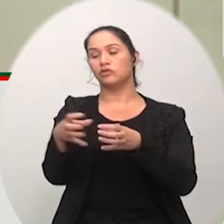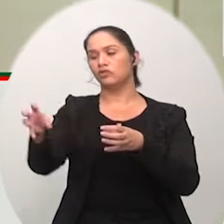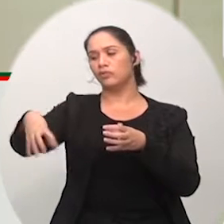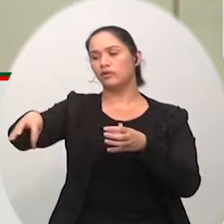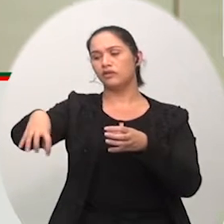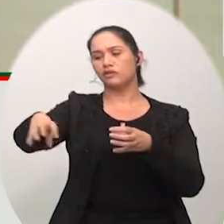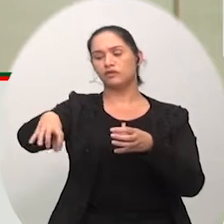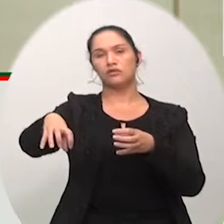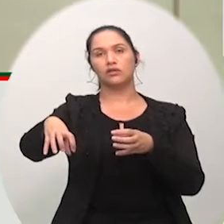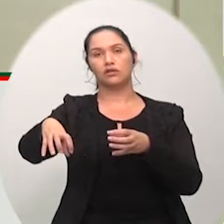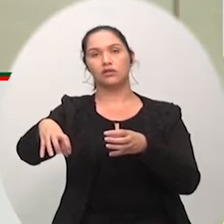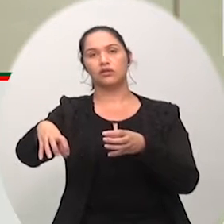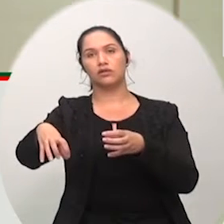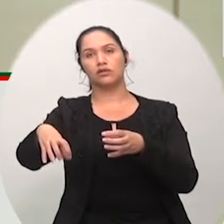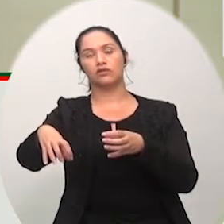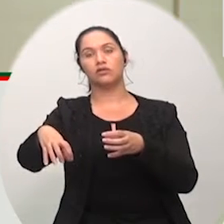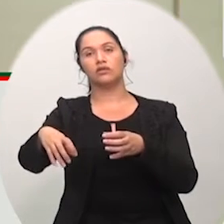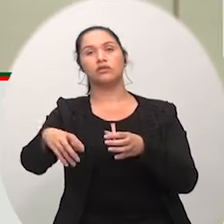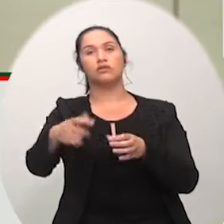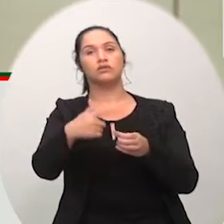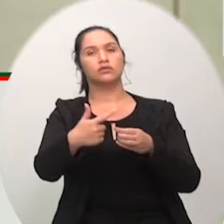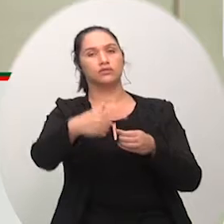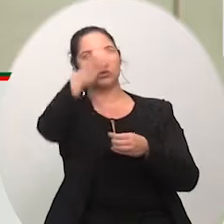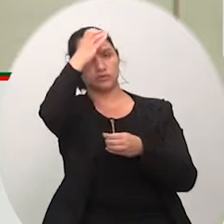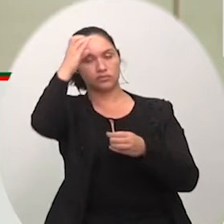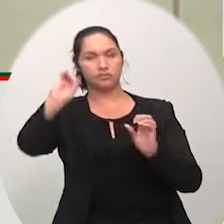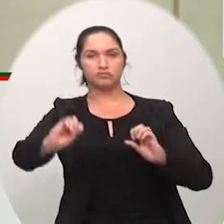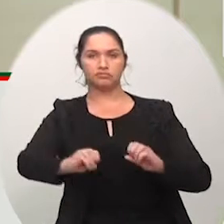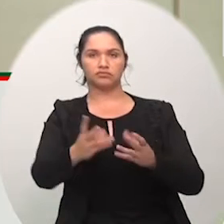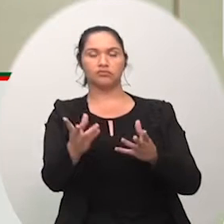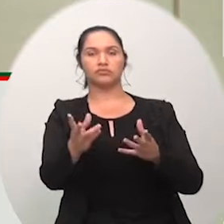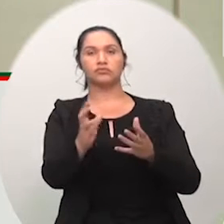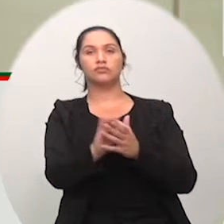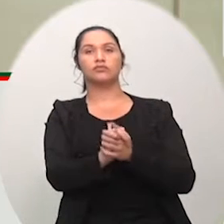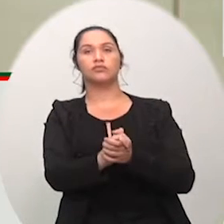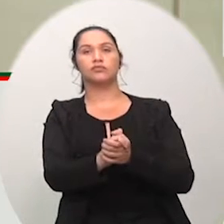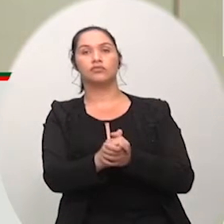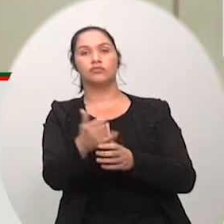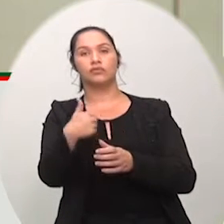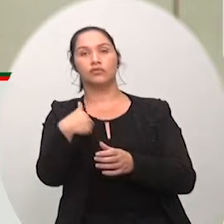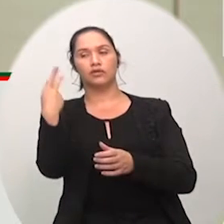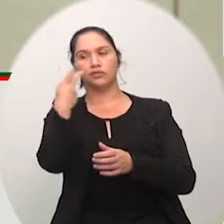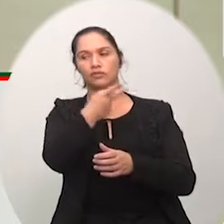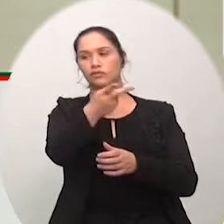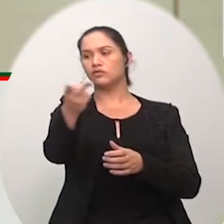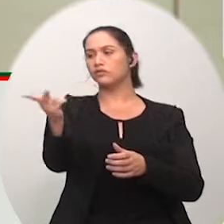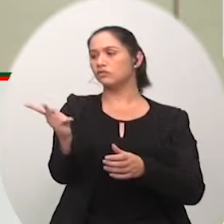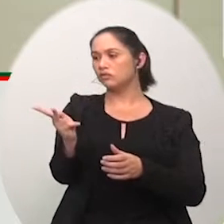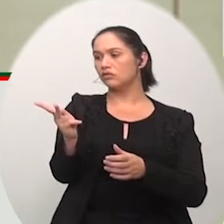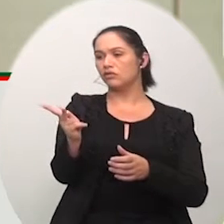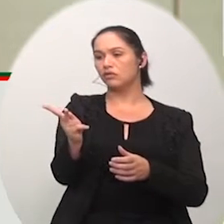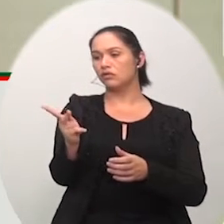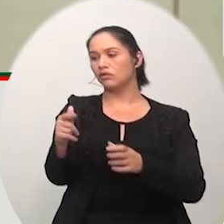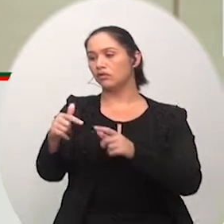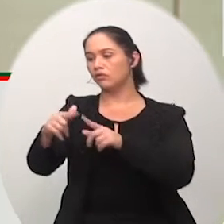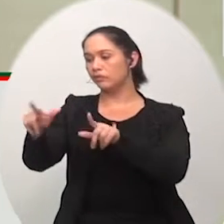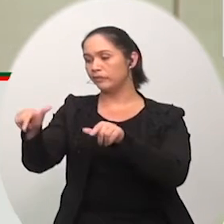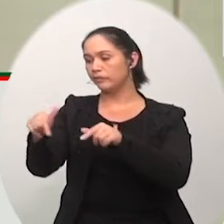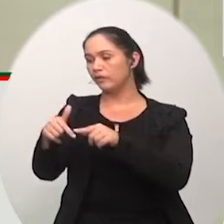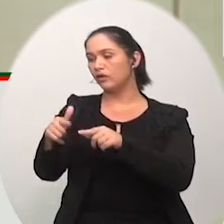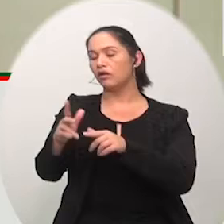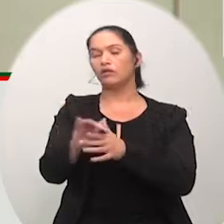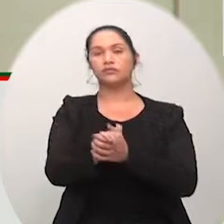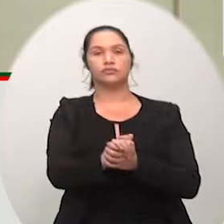do município pela câmara logicamente então a gente acompanhou foi lá fazer visita lá de fora aquele todo terreno tudo mais